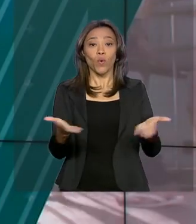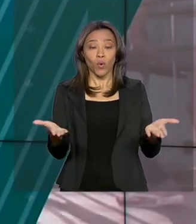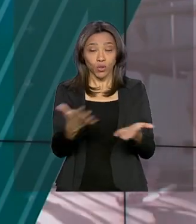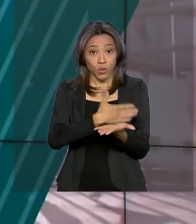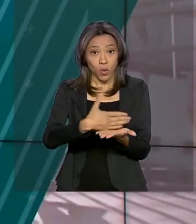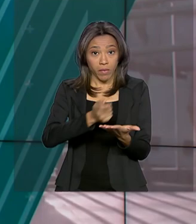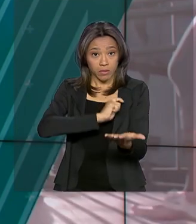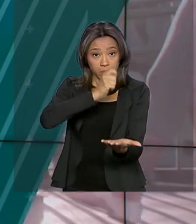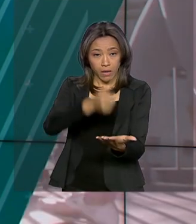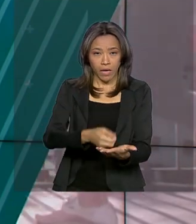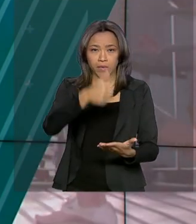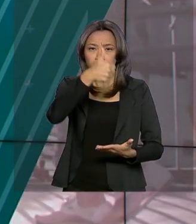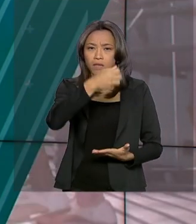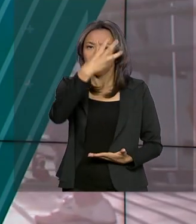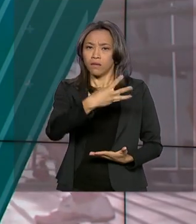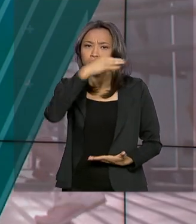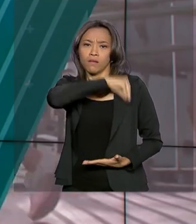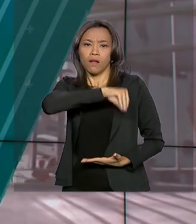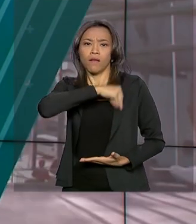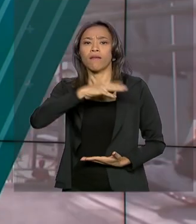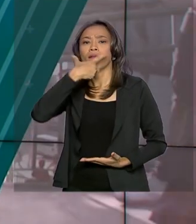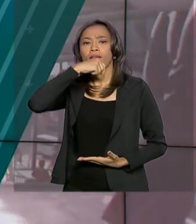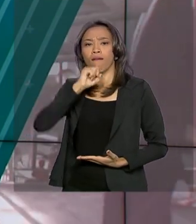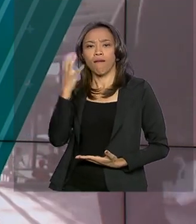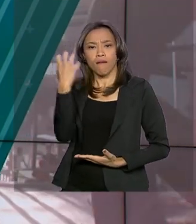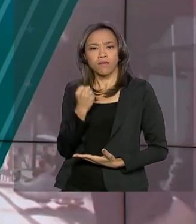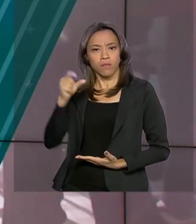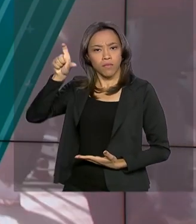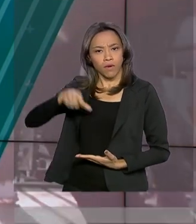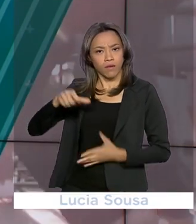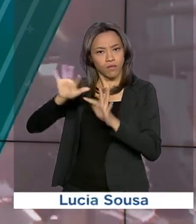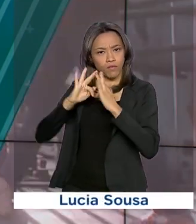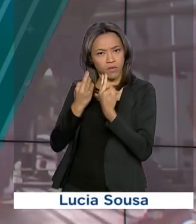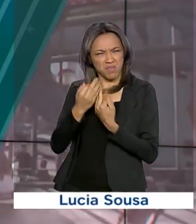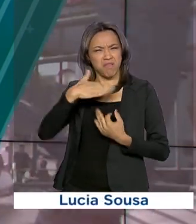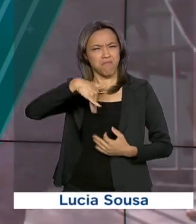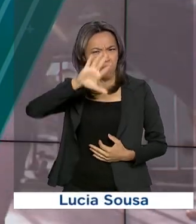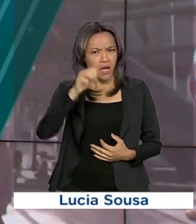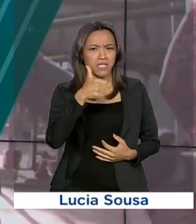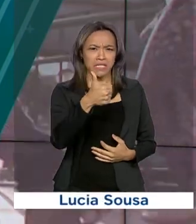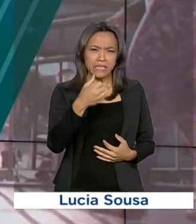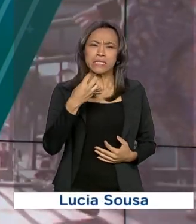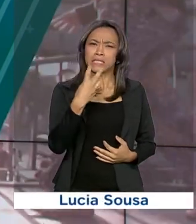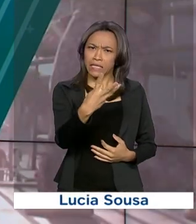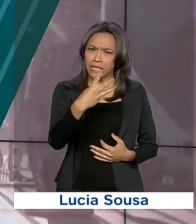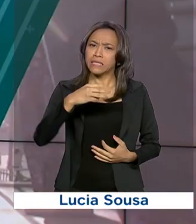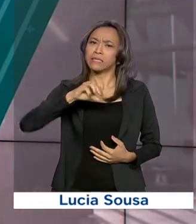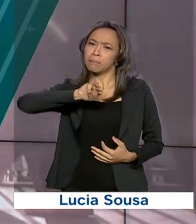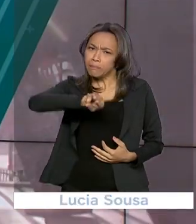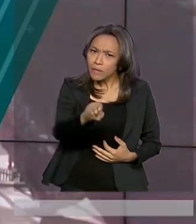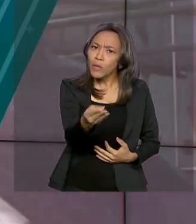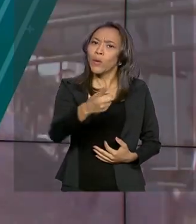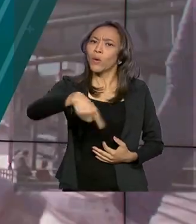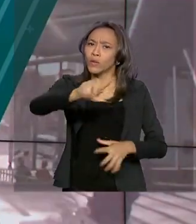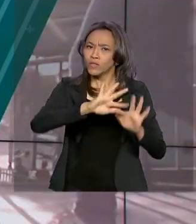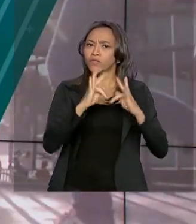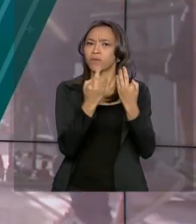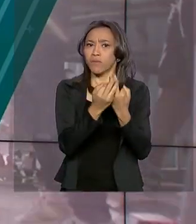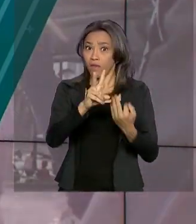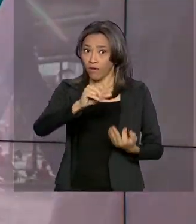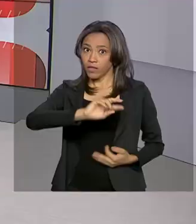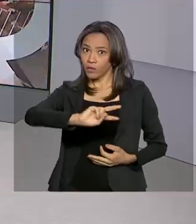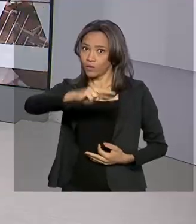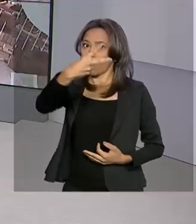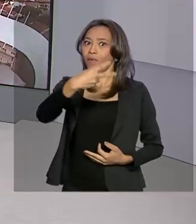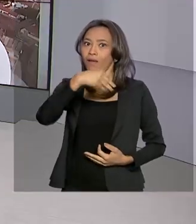13º salário aos beneficiários do Bolsa Família. Mais de 13 milhões de famílias vão receber o benefício em dobro.